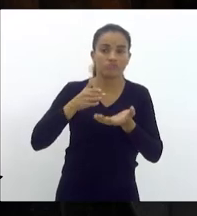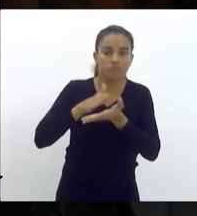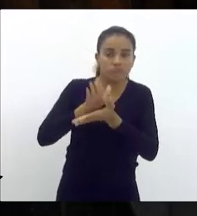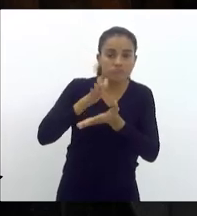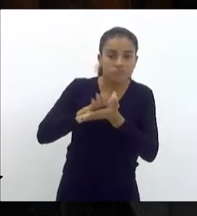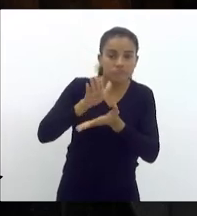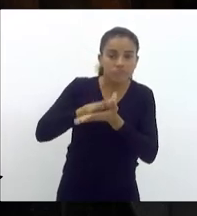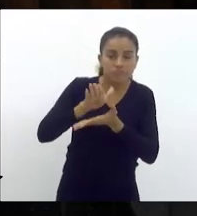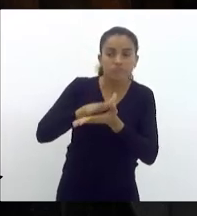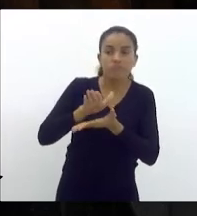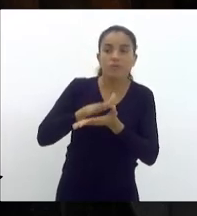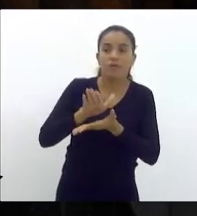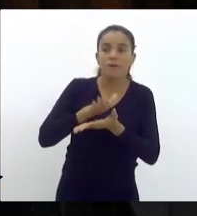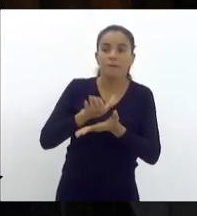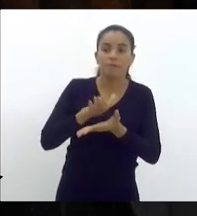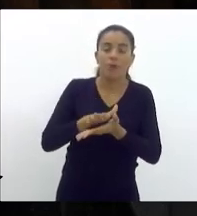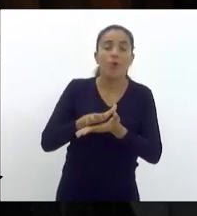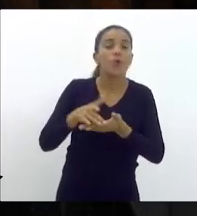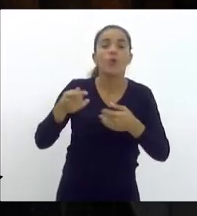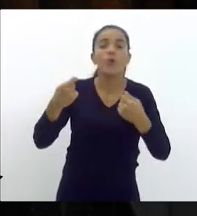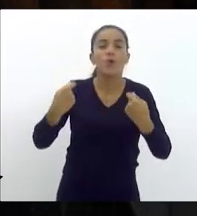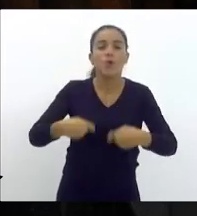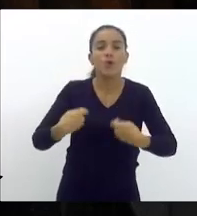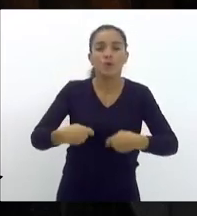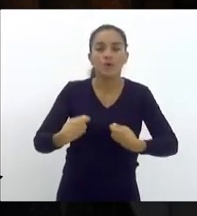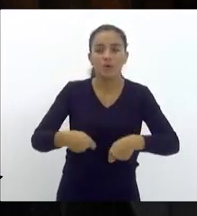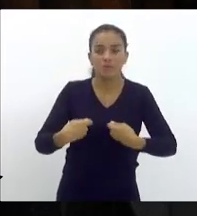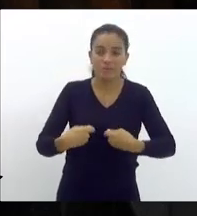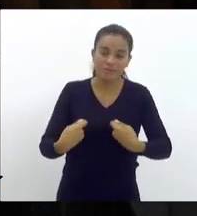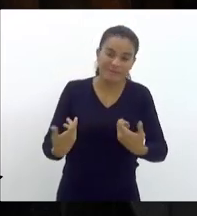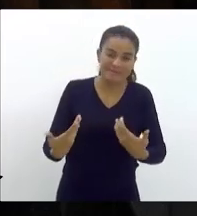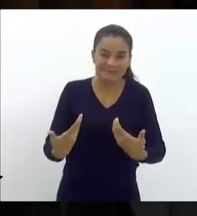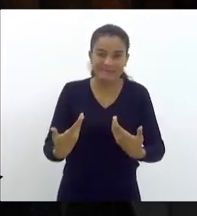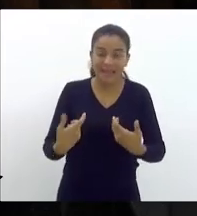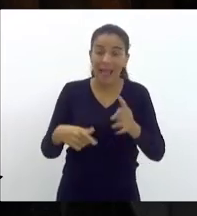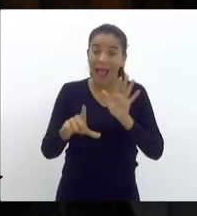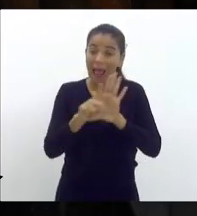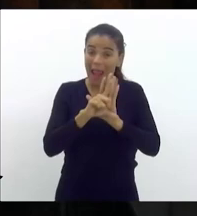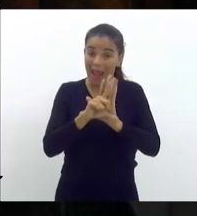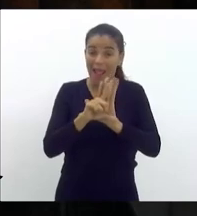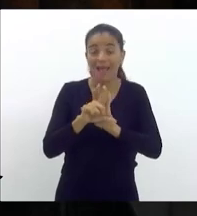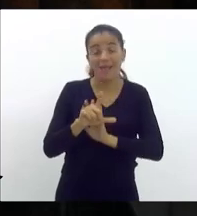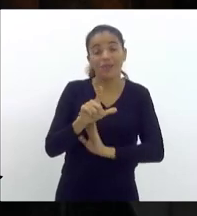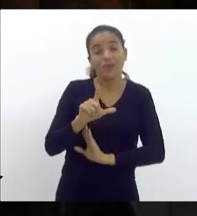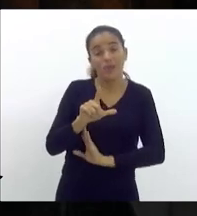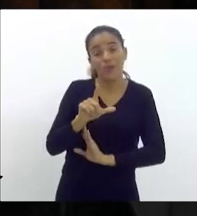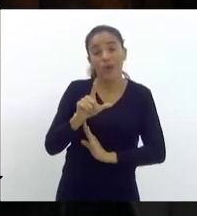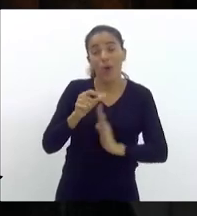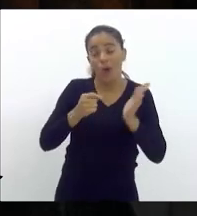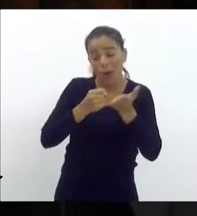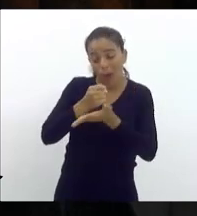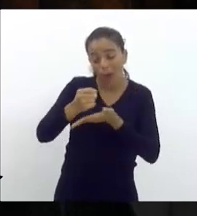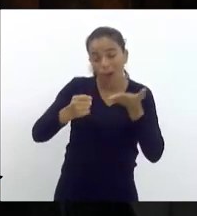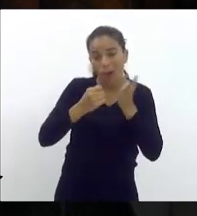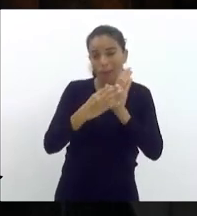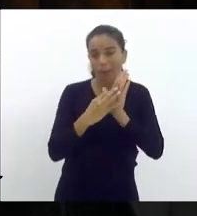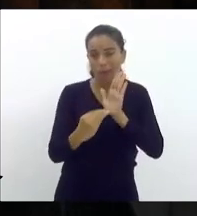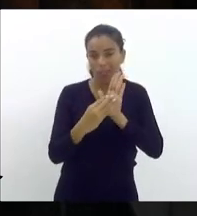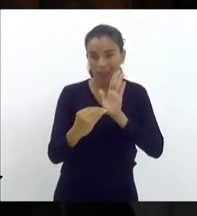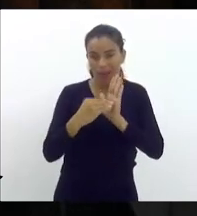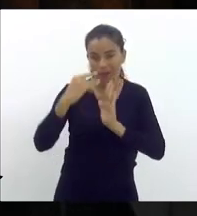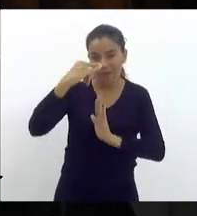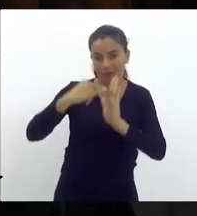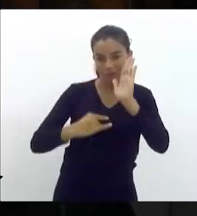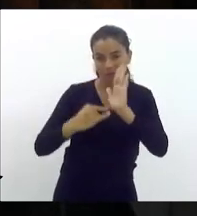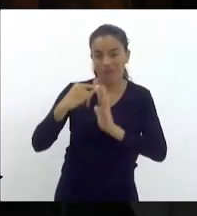o que deveria ser a lei do arcabouço fiscal, que era a